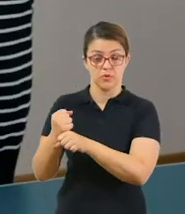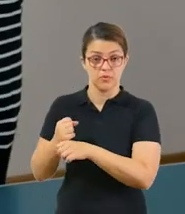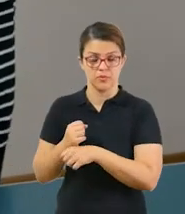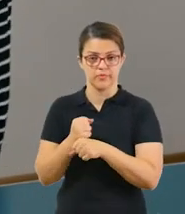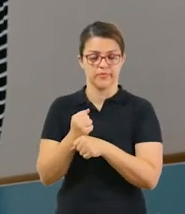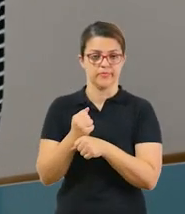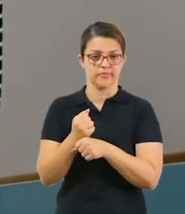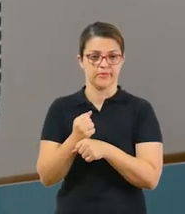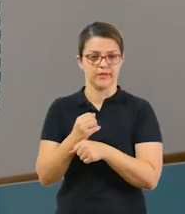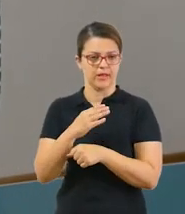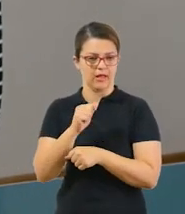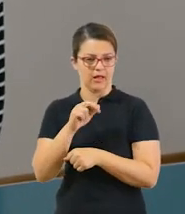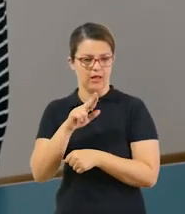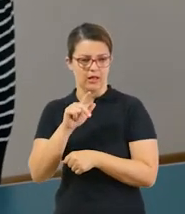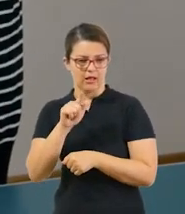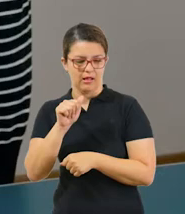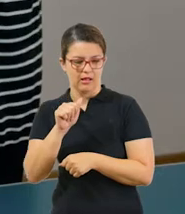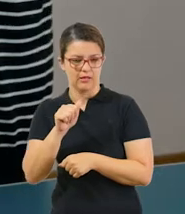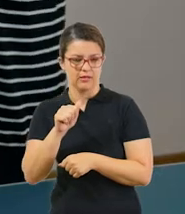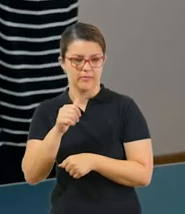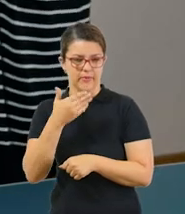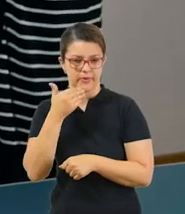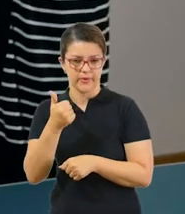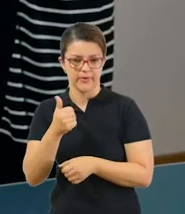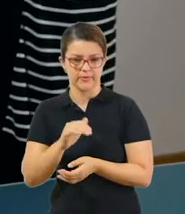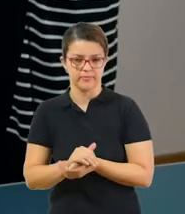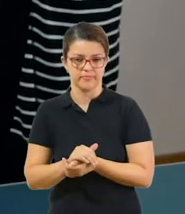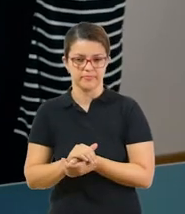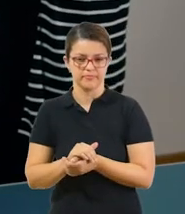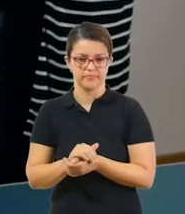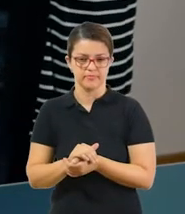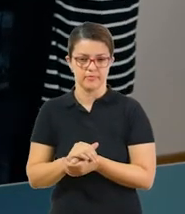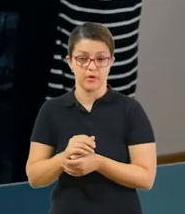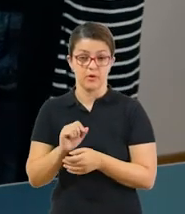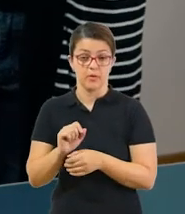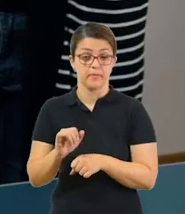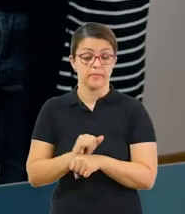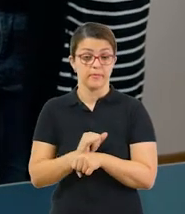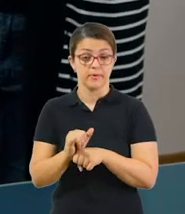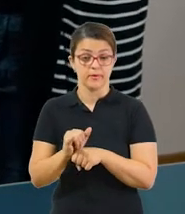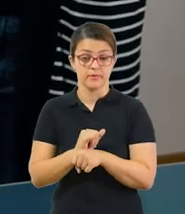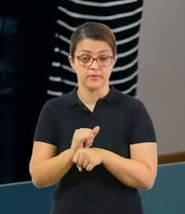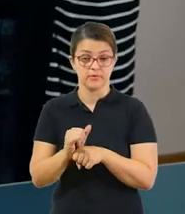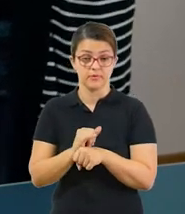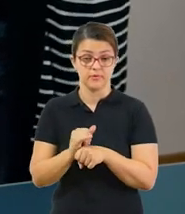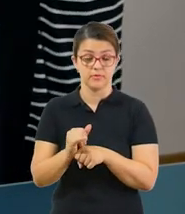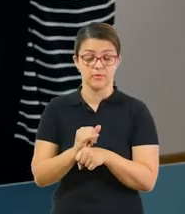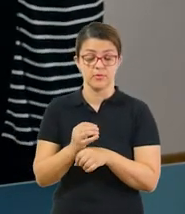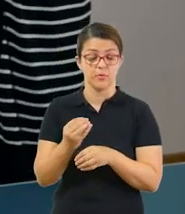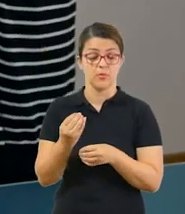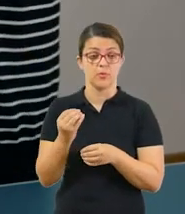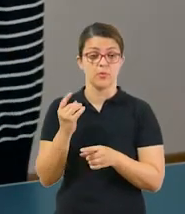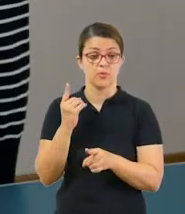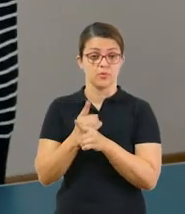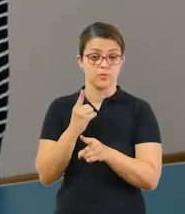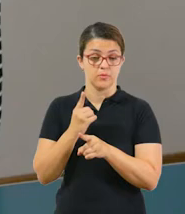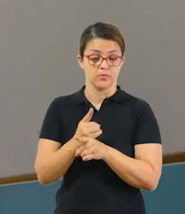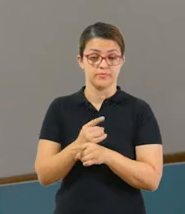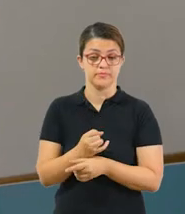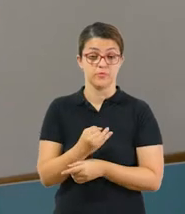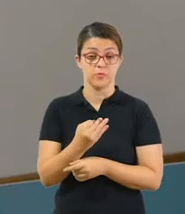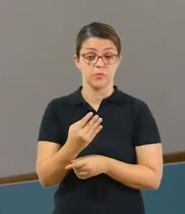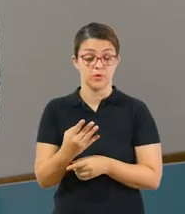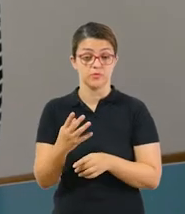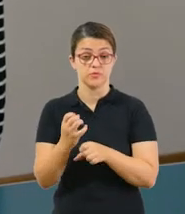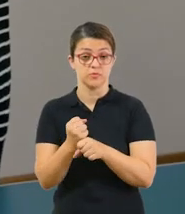obedecendo um certo padrão de aumento. Descubra esse padrão e complete a tabela. Coloquei aqui uma